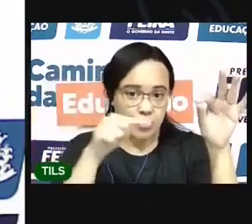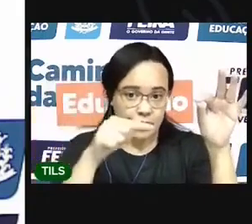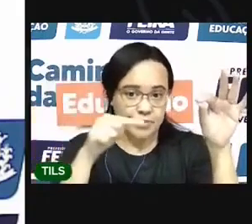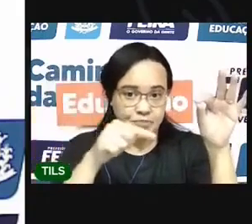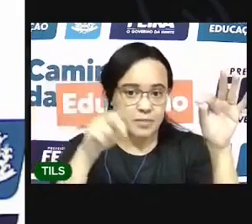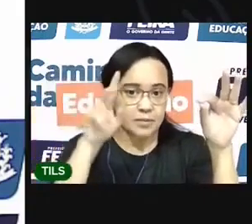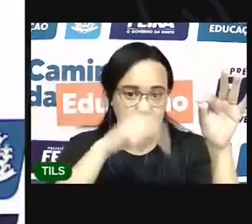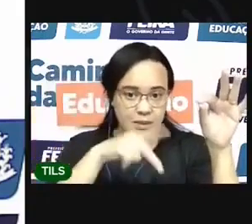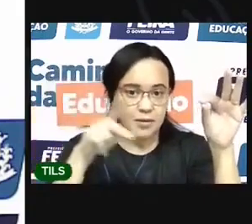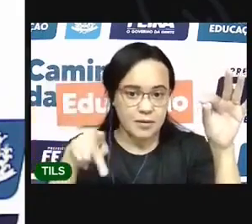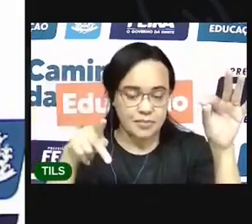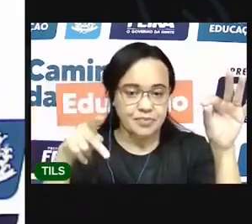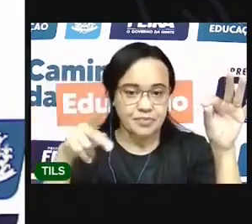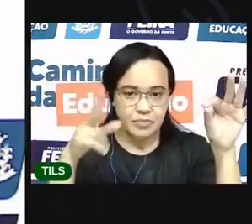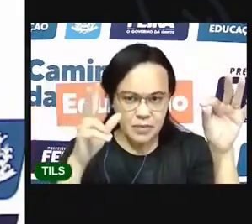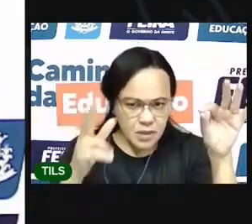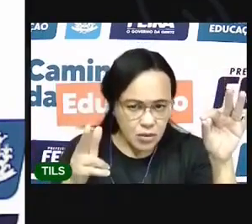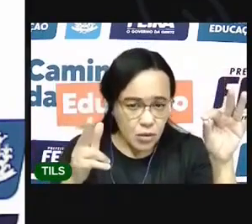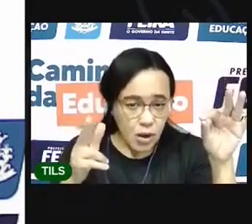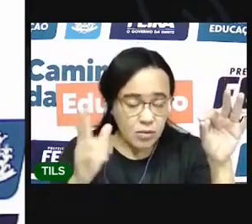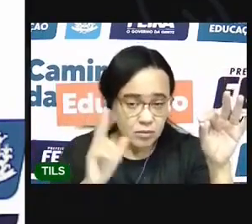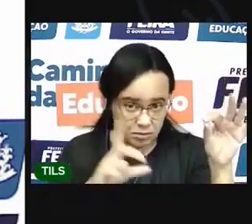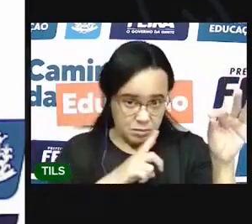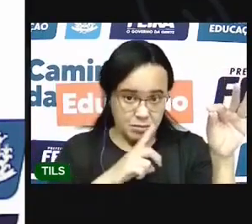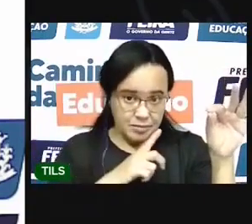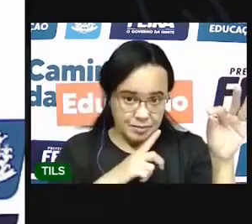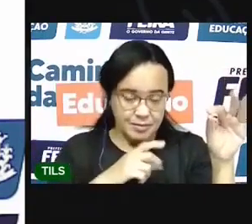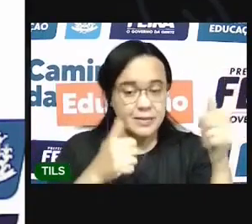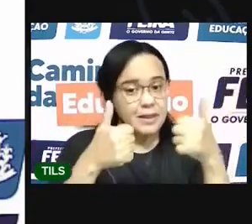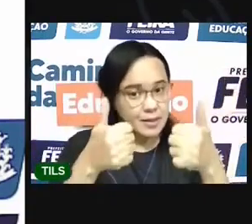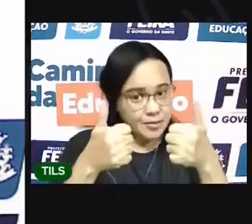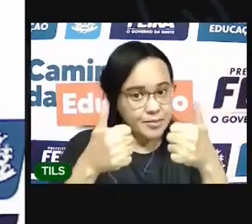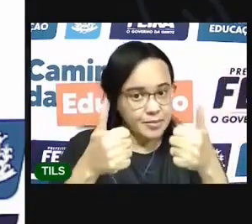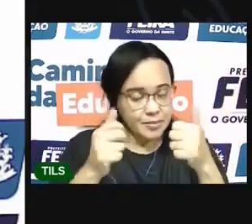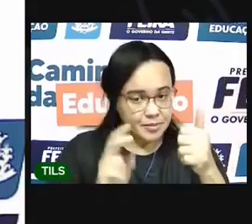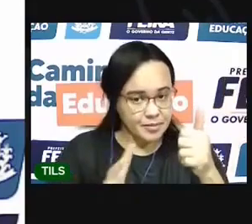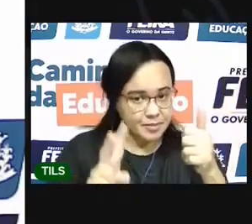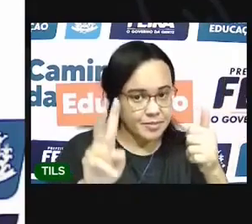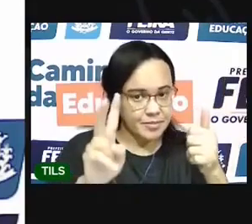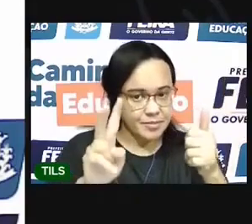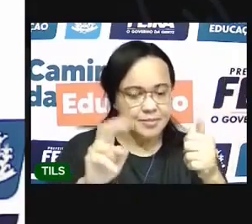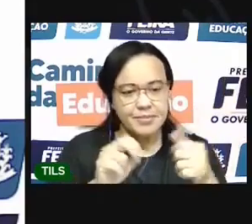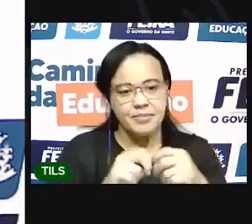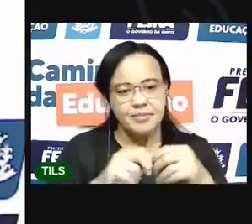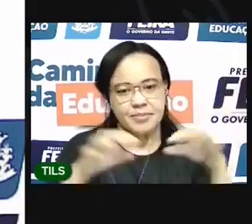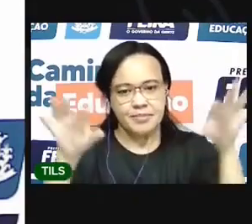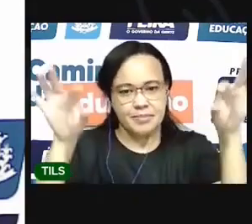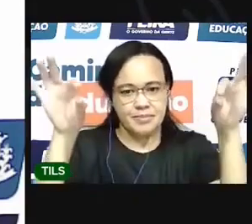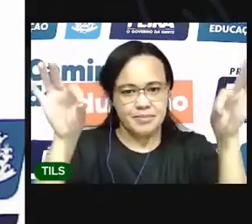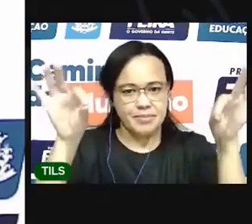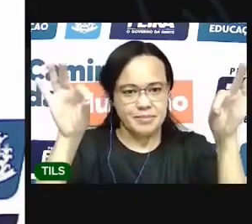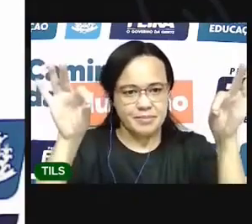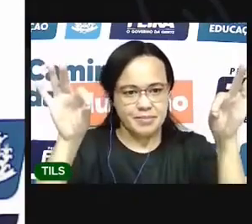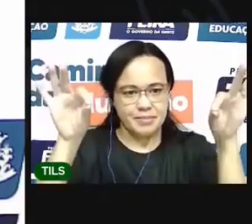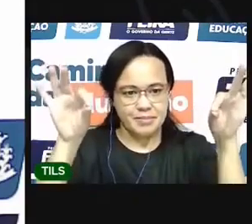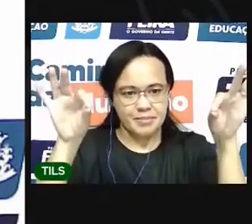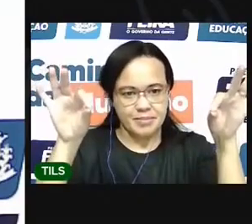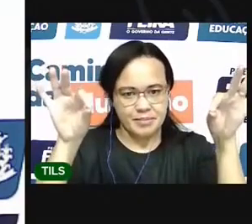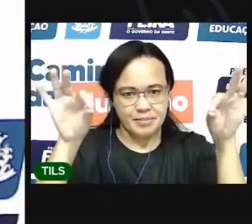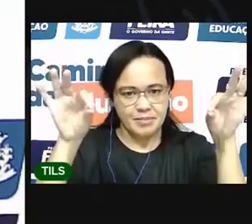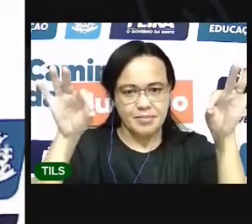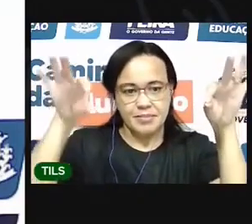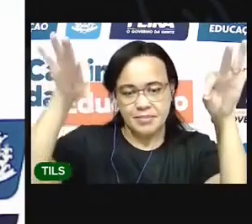Sua folha está desse jeito Então tá bom Vamos continuar Agora você vai pegar